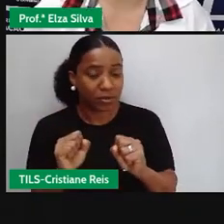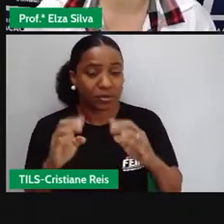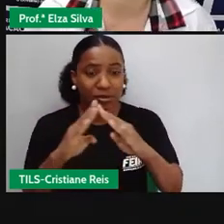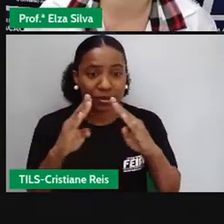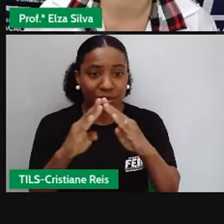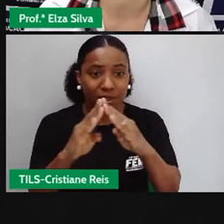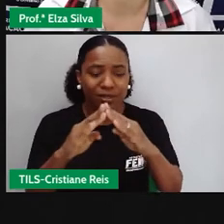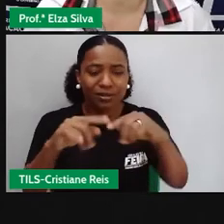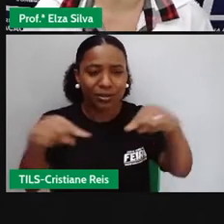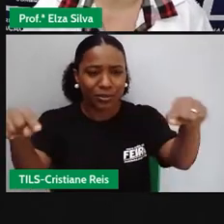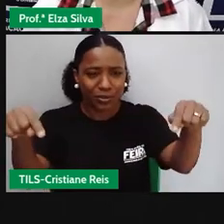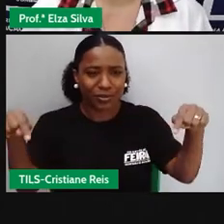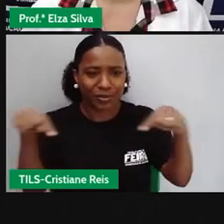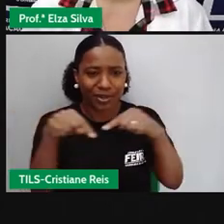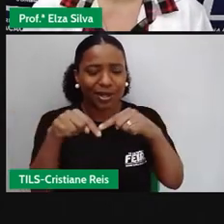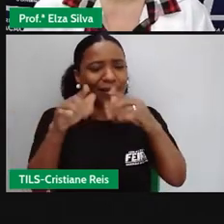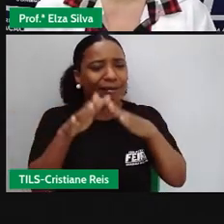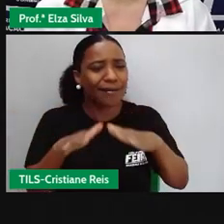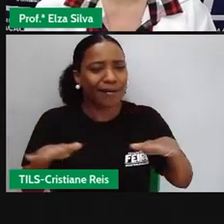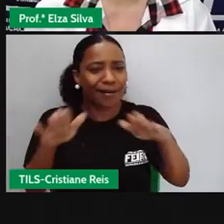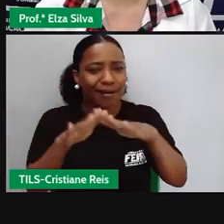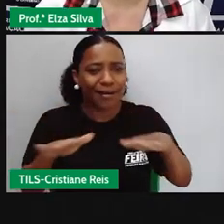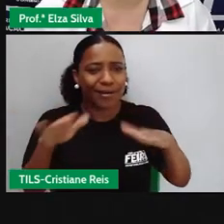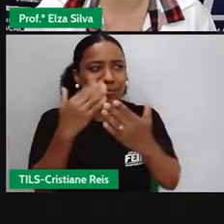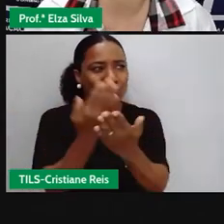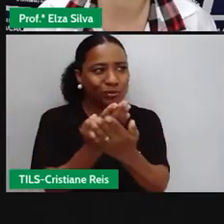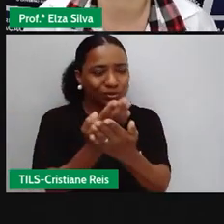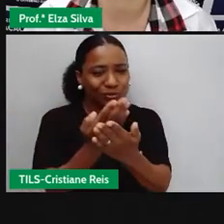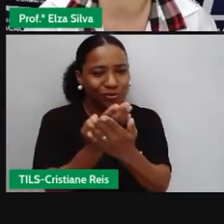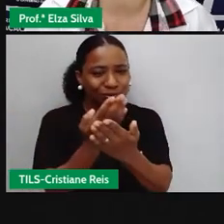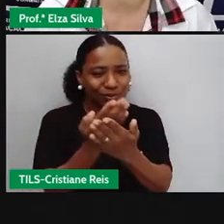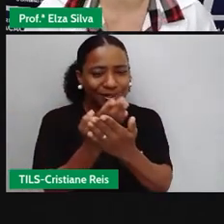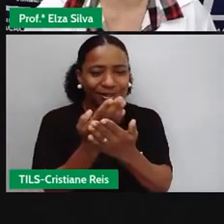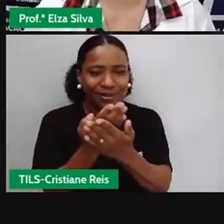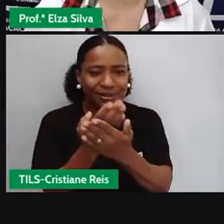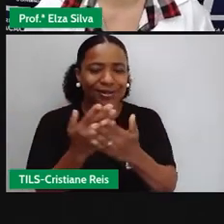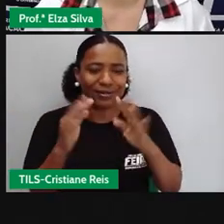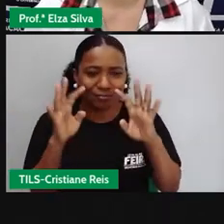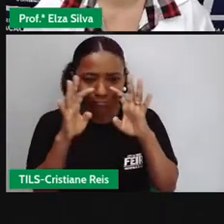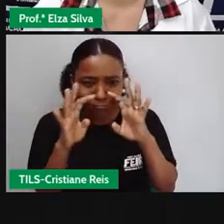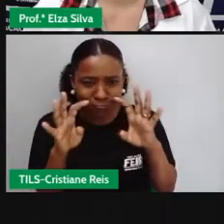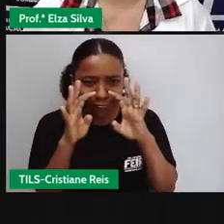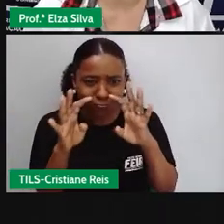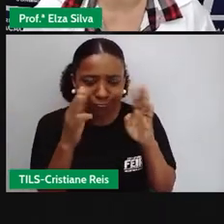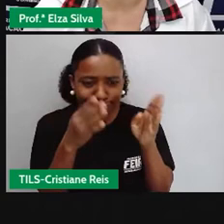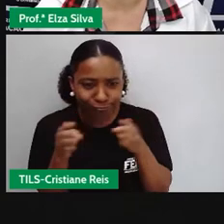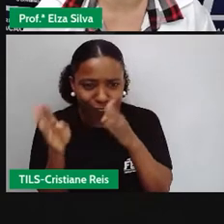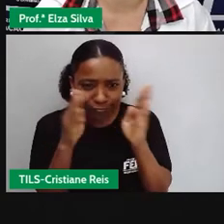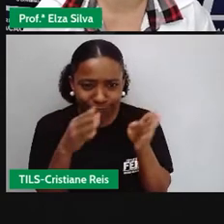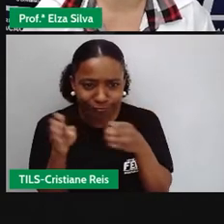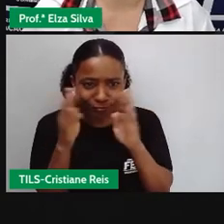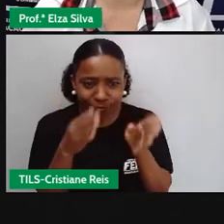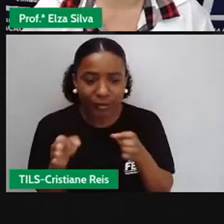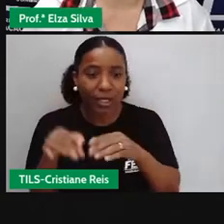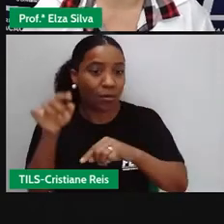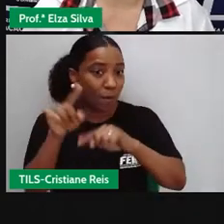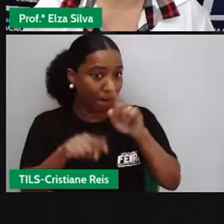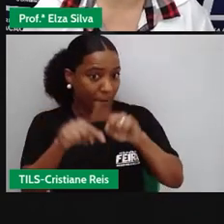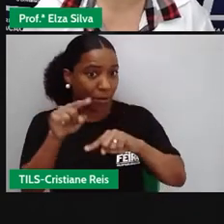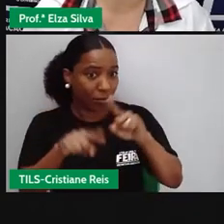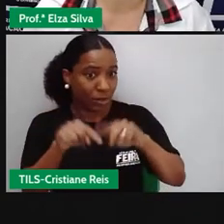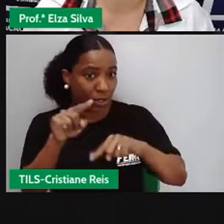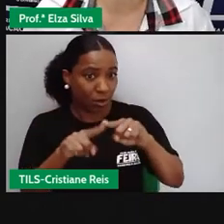um local tranquilo para estudar, de modo que você possa se concentrar na aula. Separe todos os